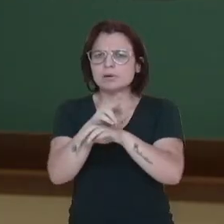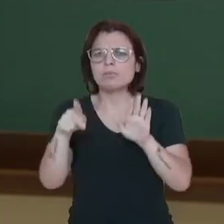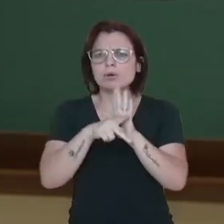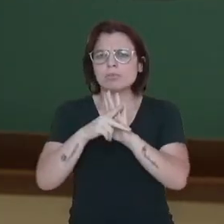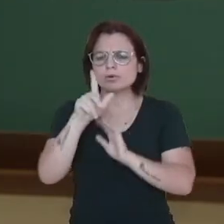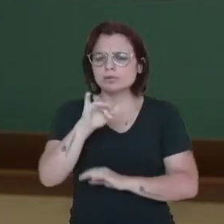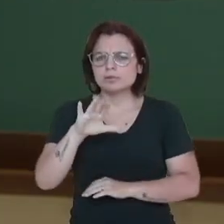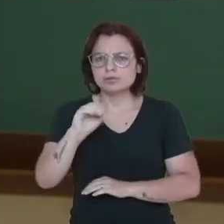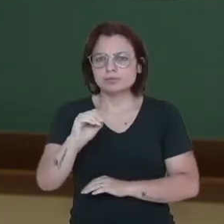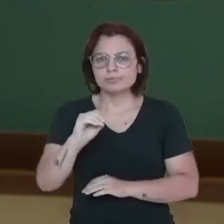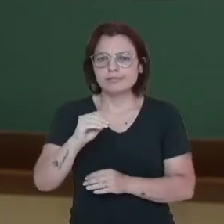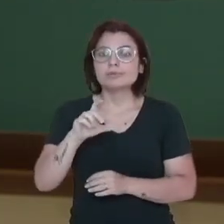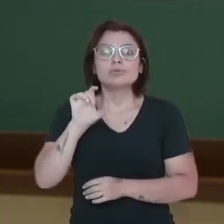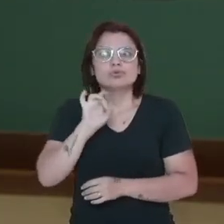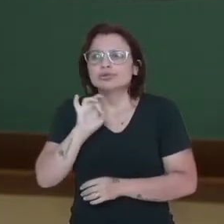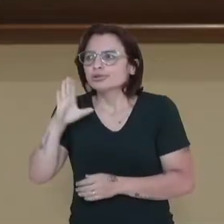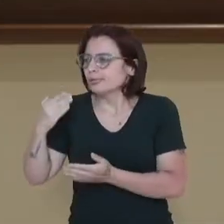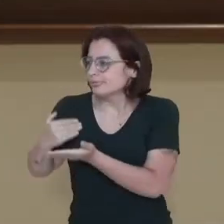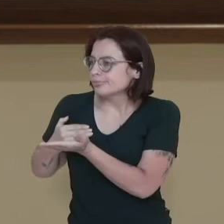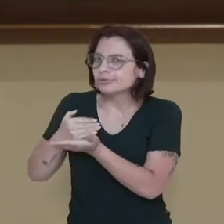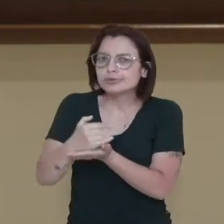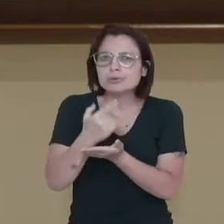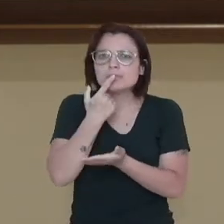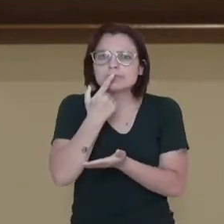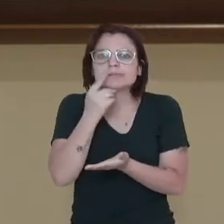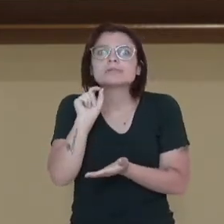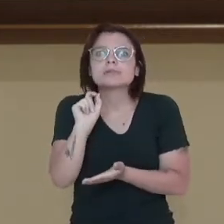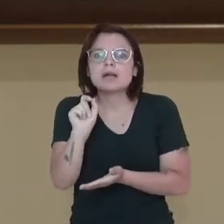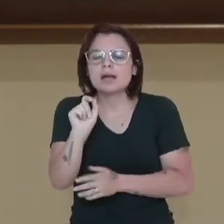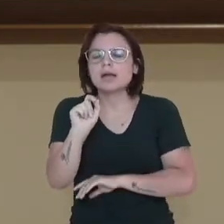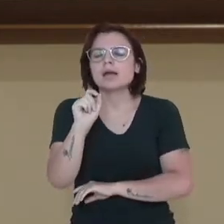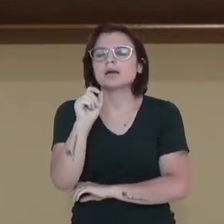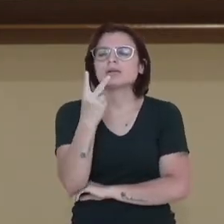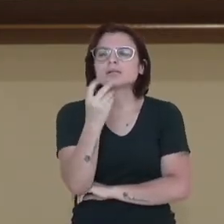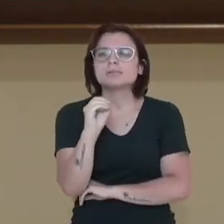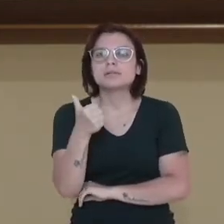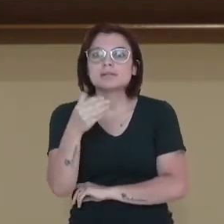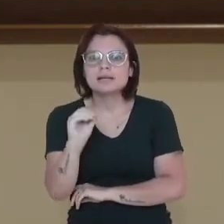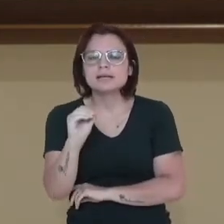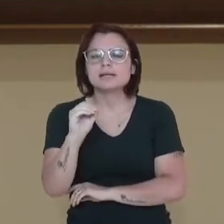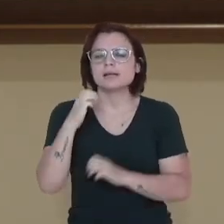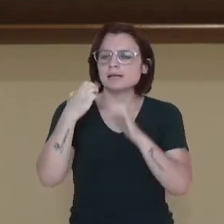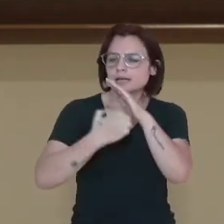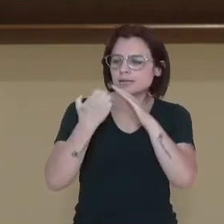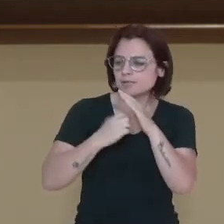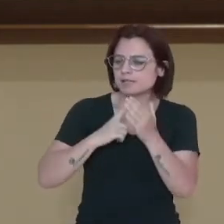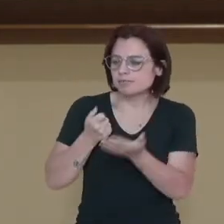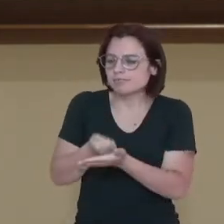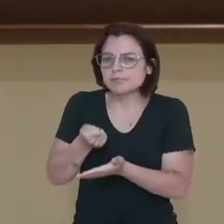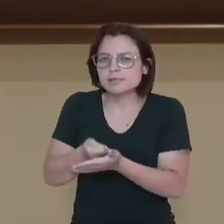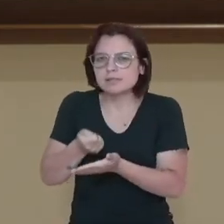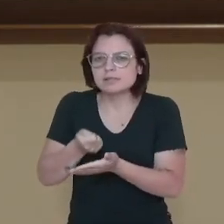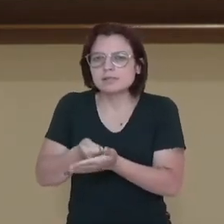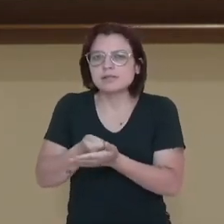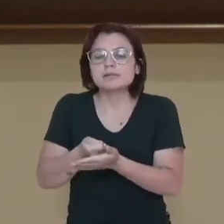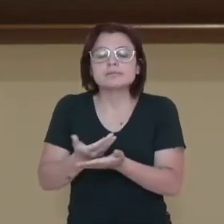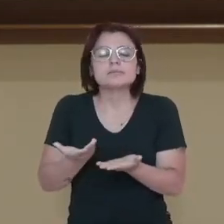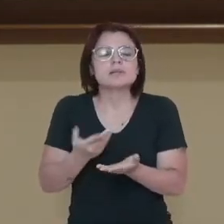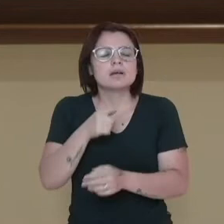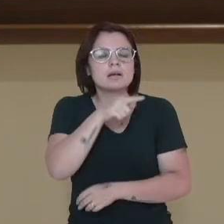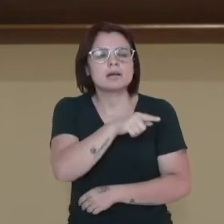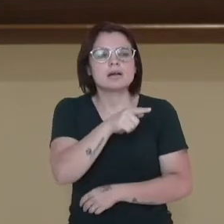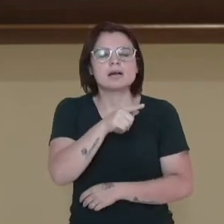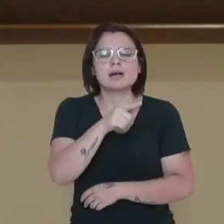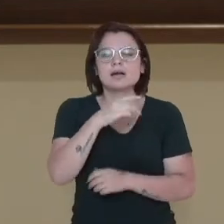Então, é só a partir de 2010 que as empresas no Brasil têm a obrigação de falar aonde vai parar o lixo